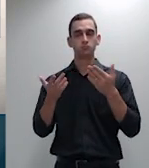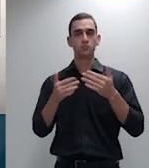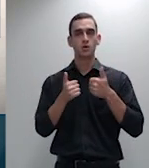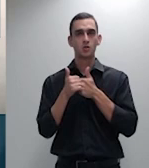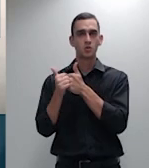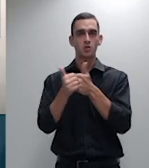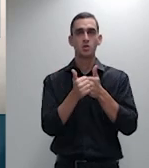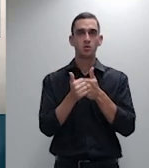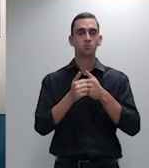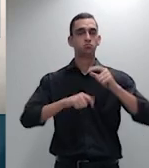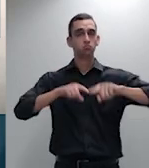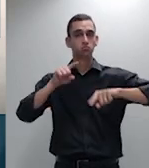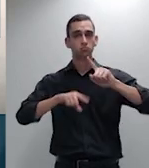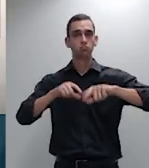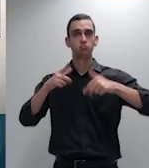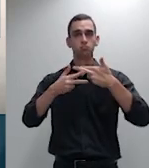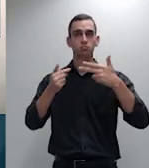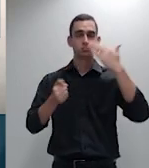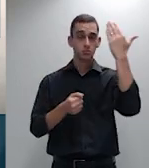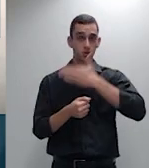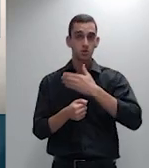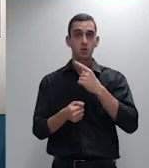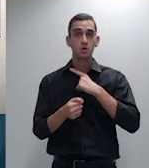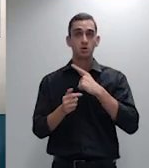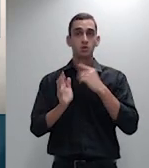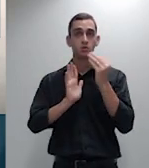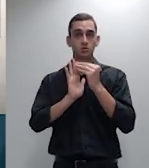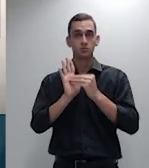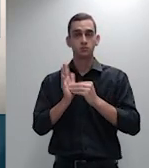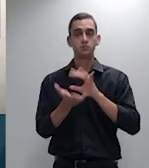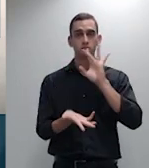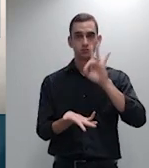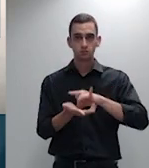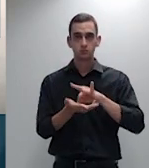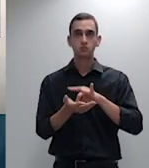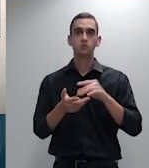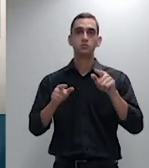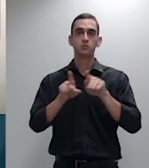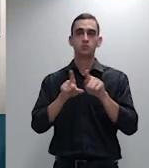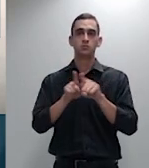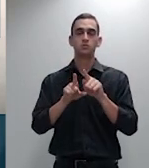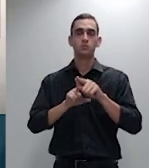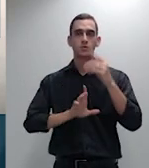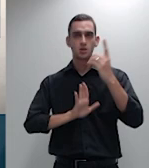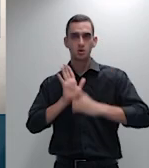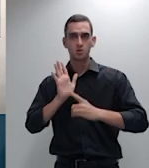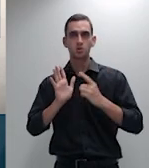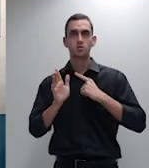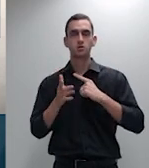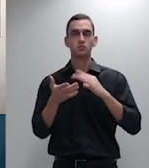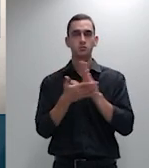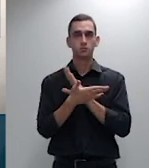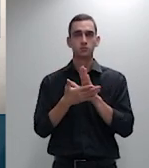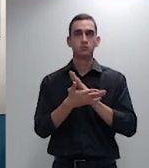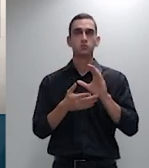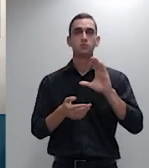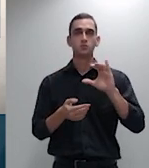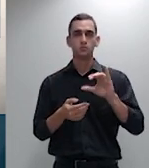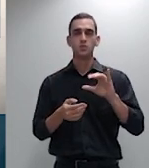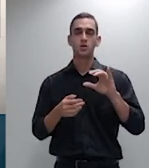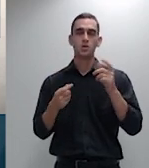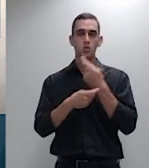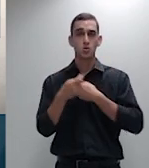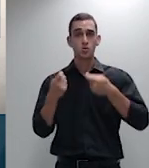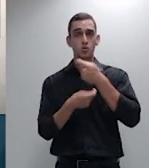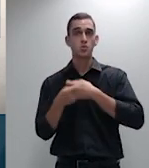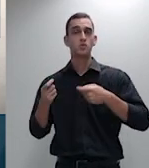presunção de veracidade adivina da declaração do autor de consuficiência econômica financeira para fazer frente às custas do processo reconhecida